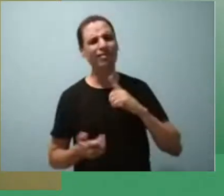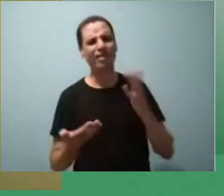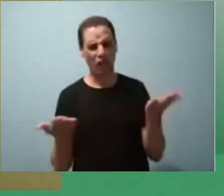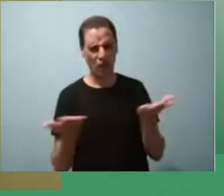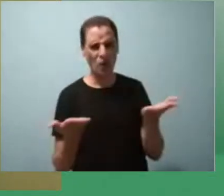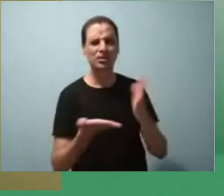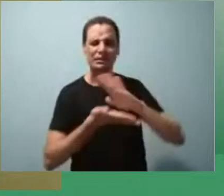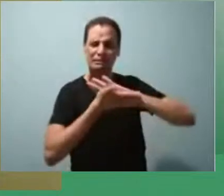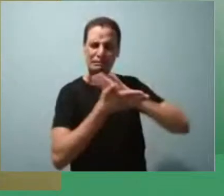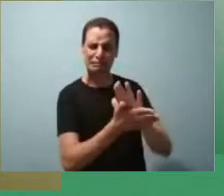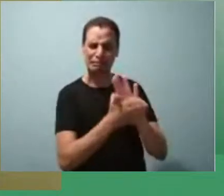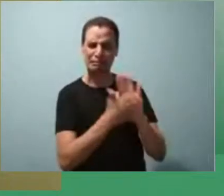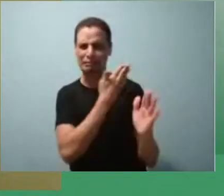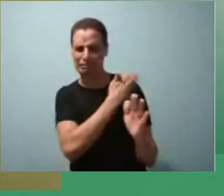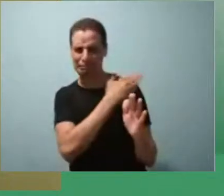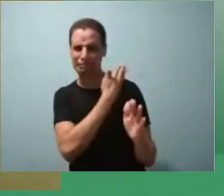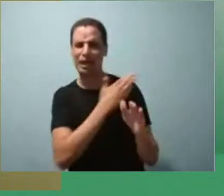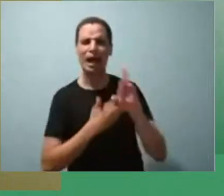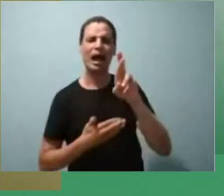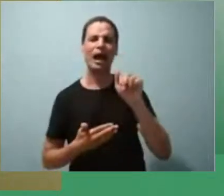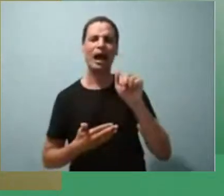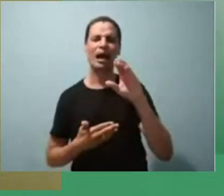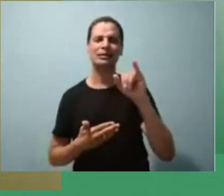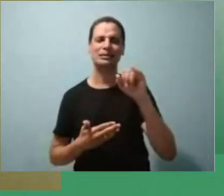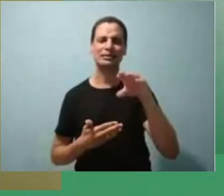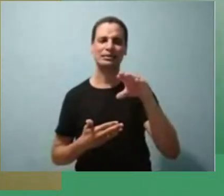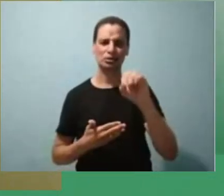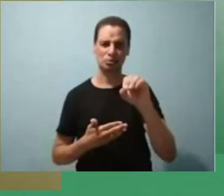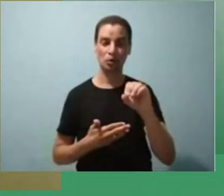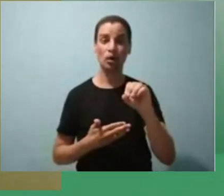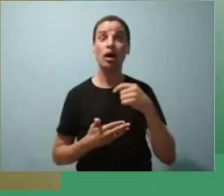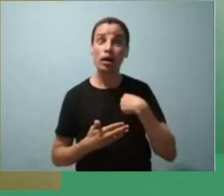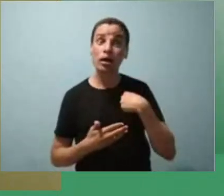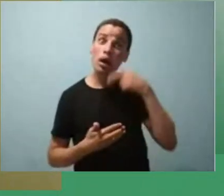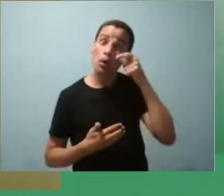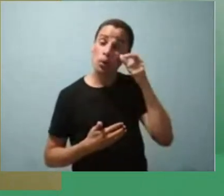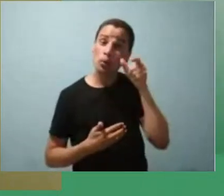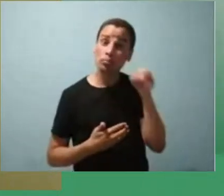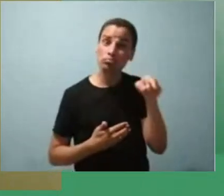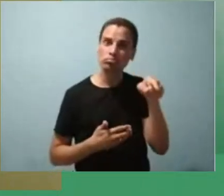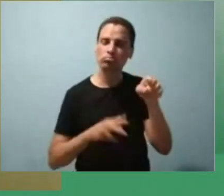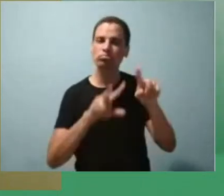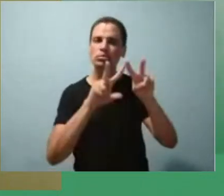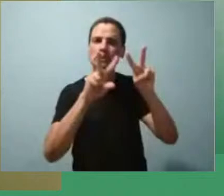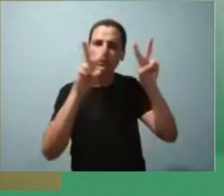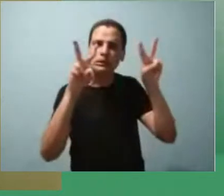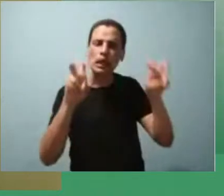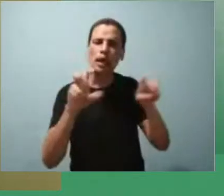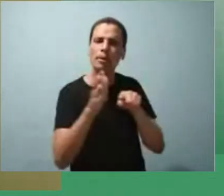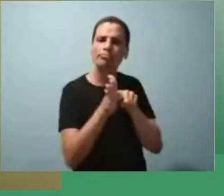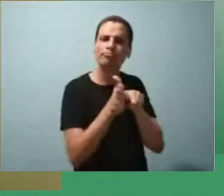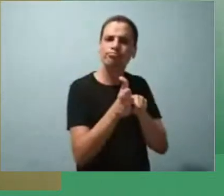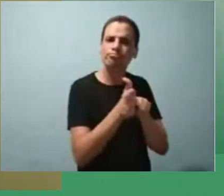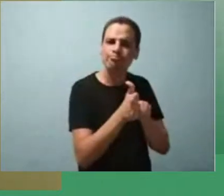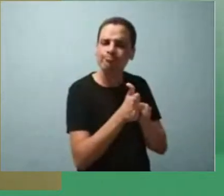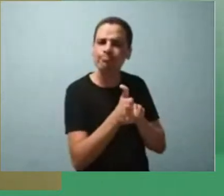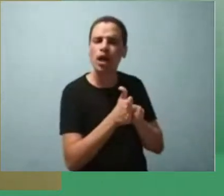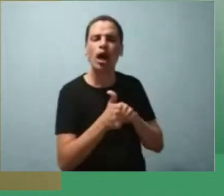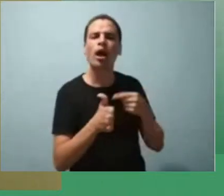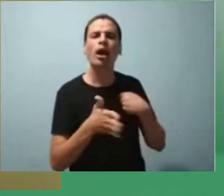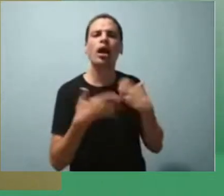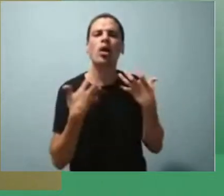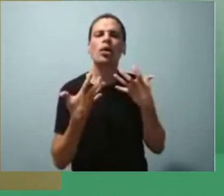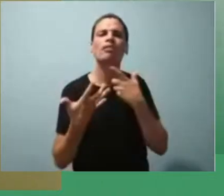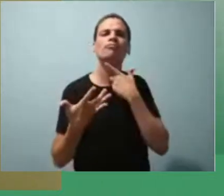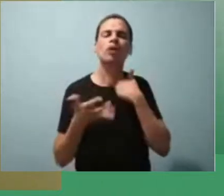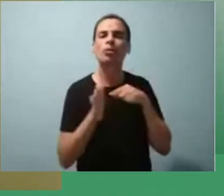e eu me interesso muito pelo tema, eu quis pesquisar como